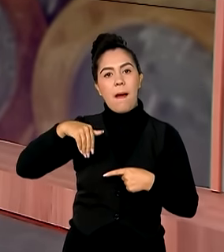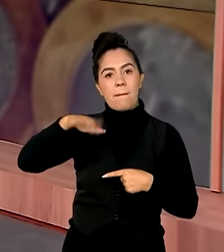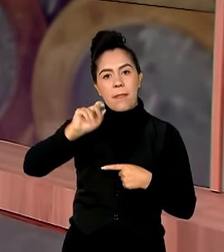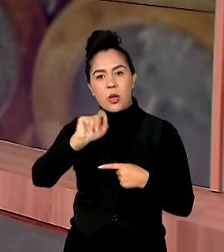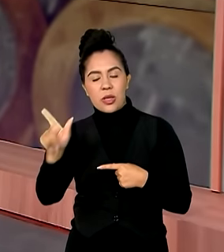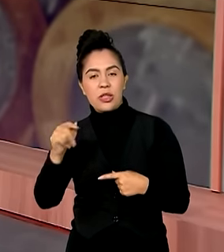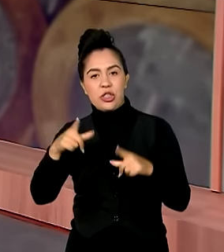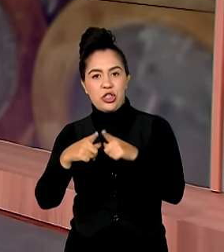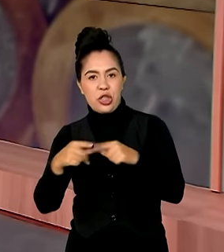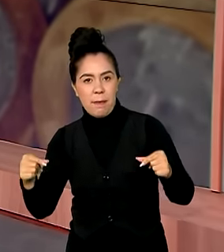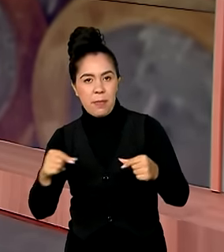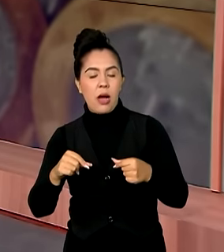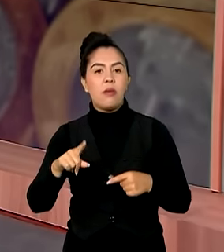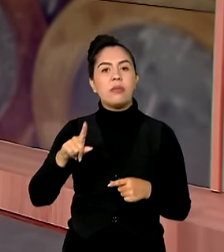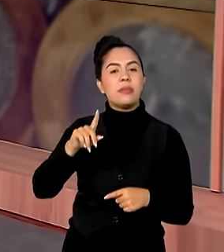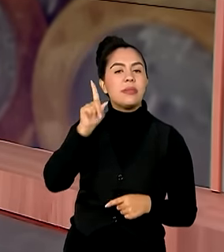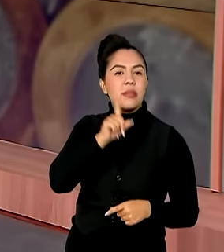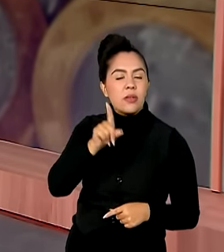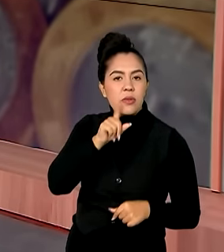Estados Unidos e China.